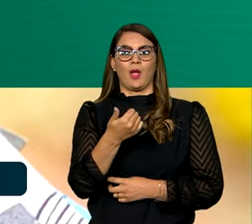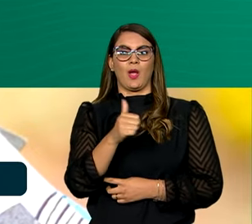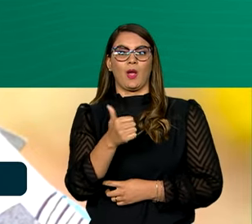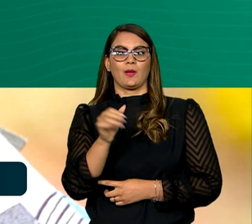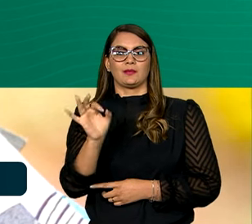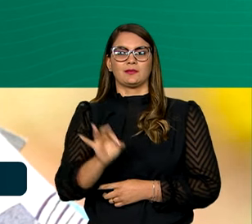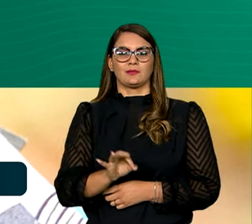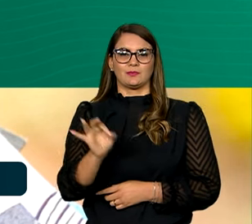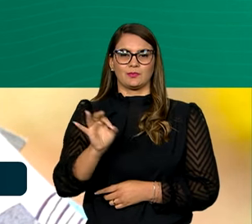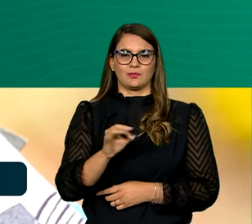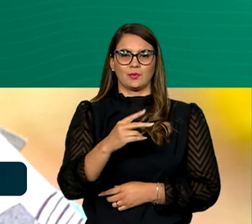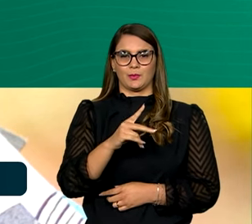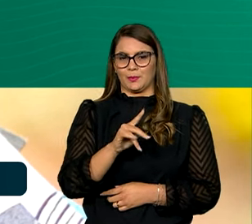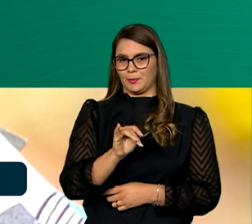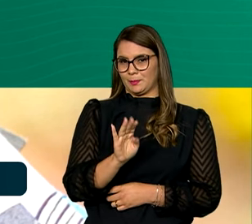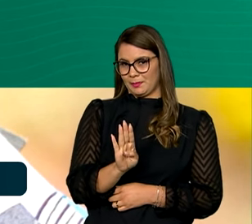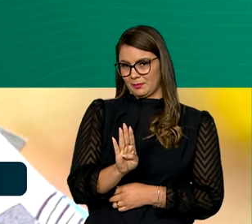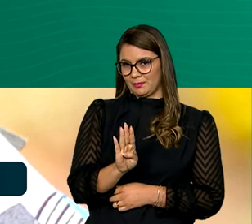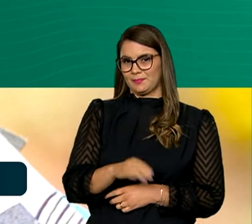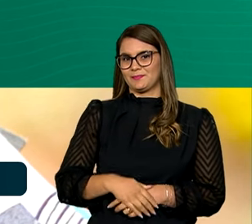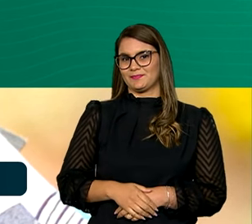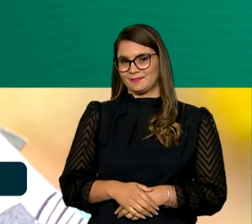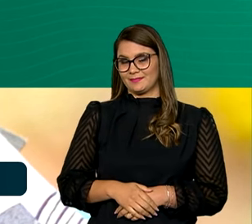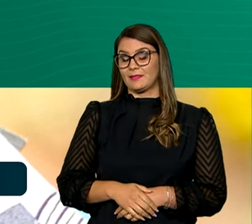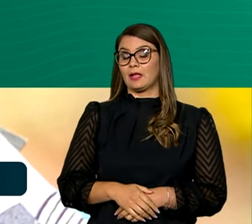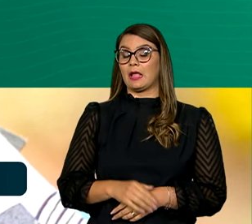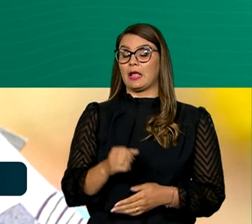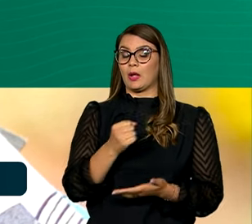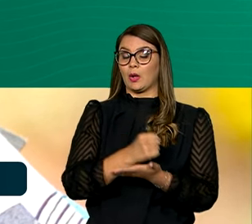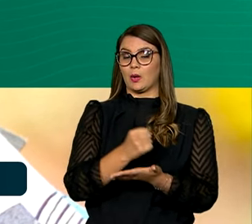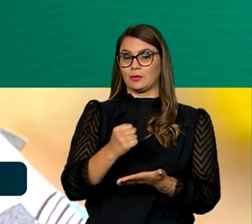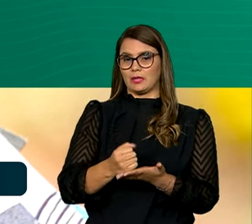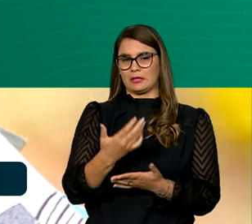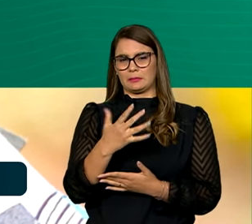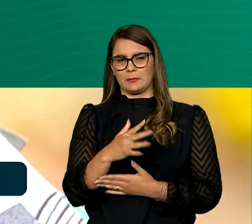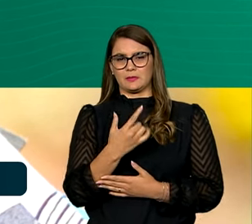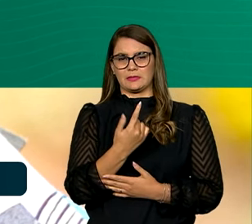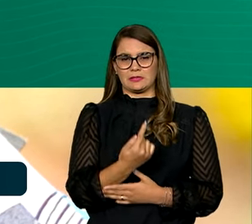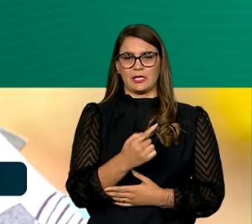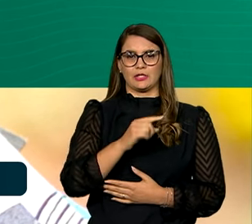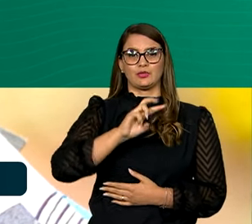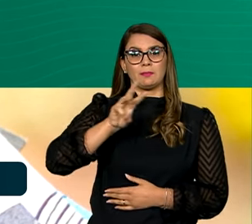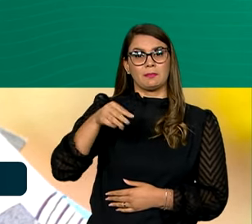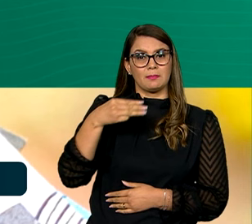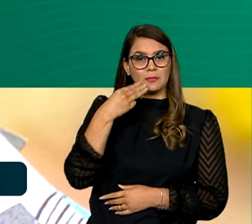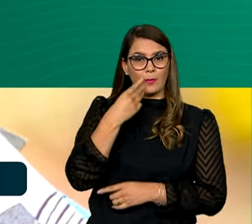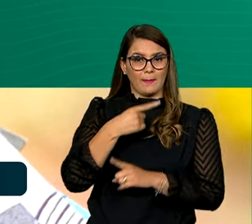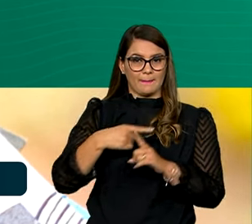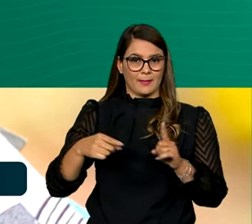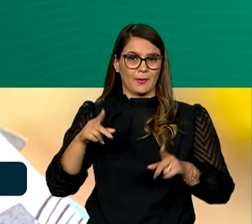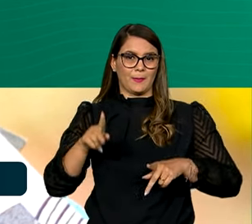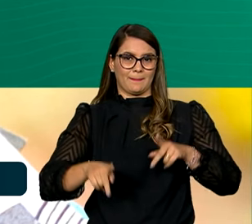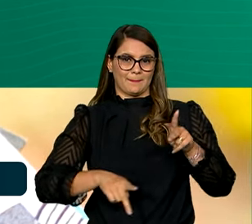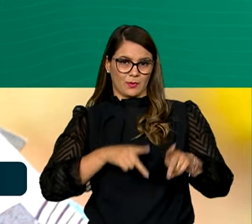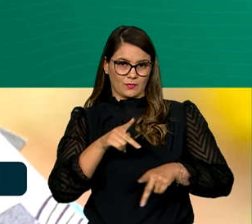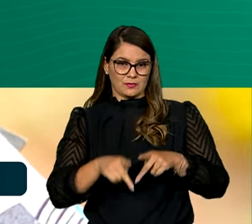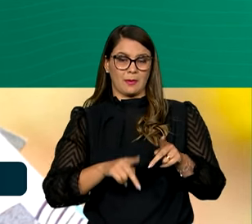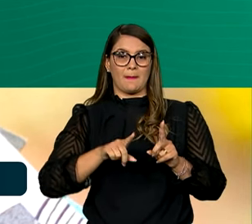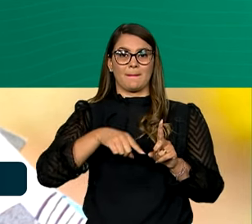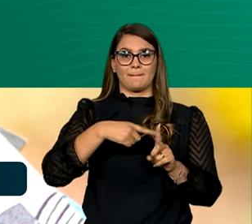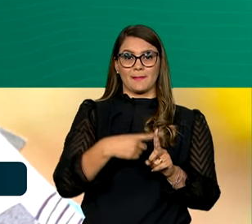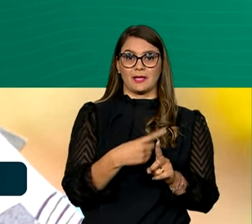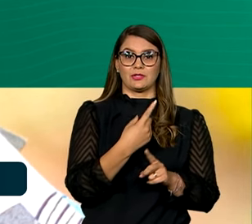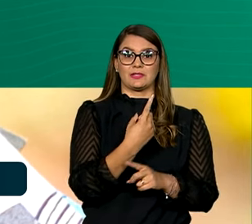do produto interno bruto e emprega cerca de 7 milhões e meio de pessoas, nas mais de